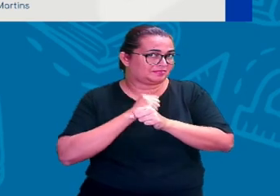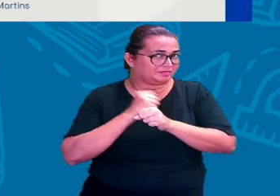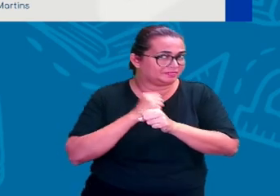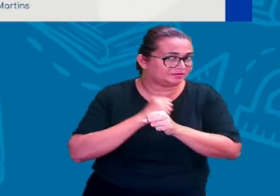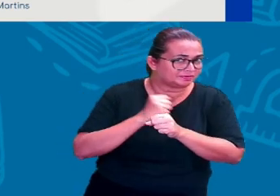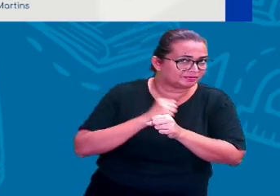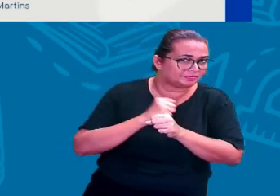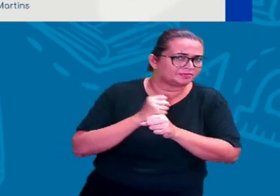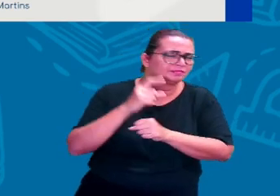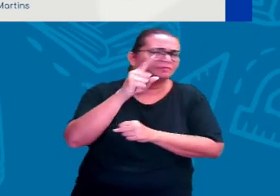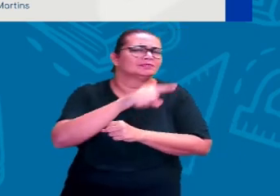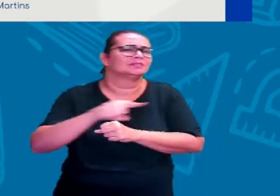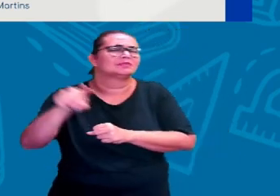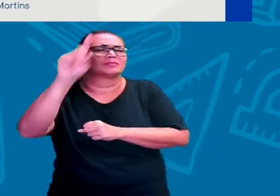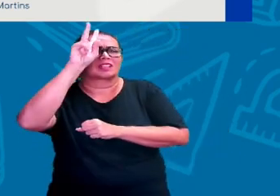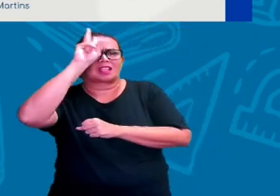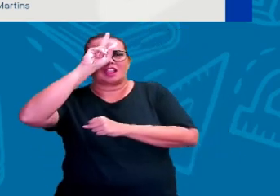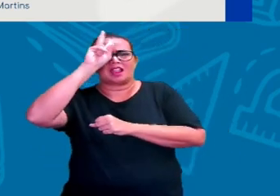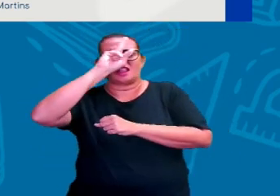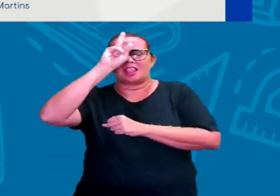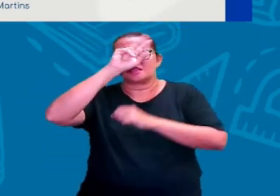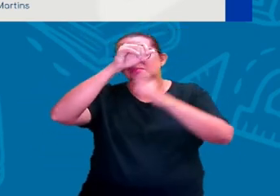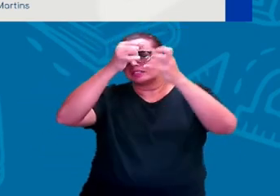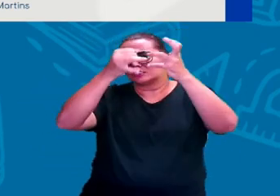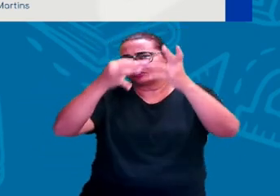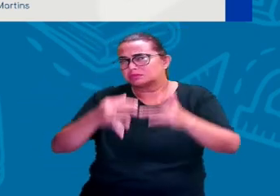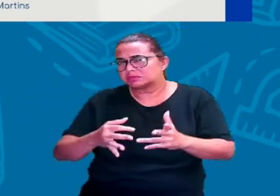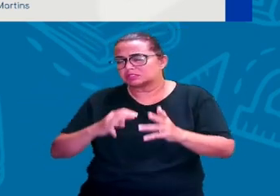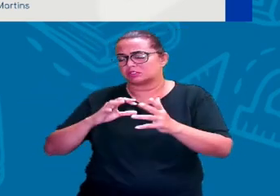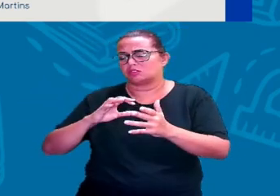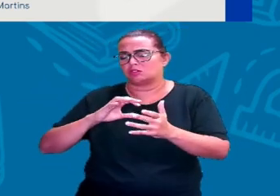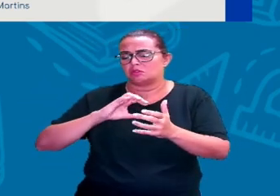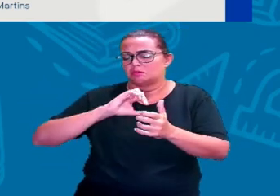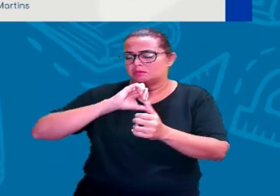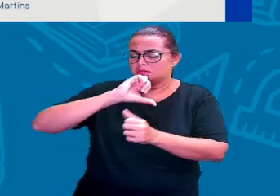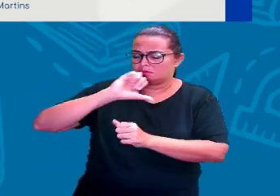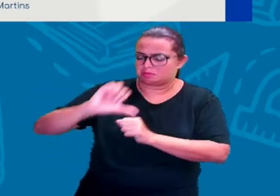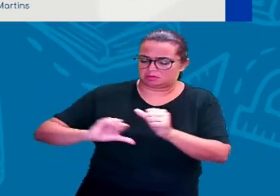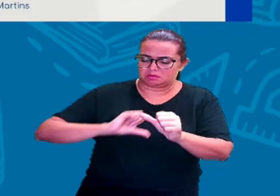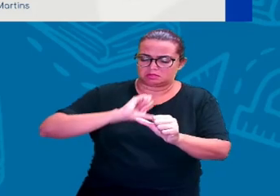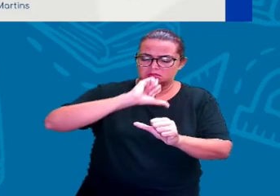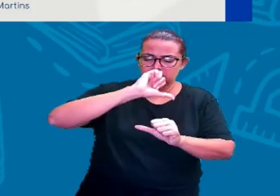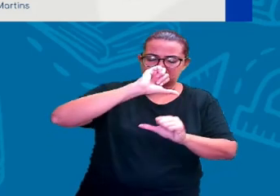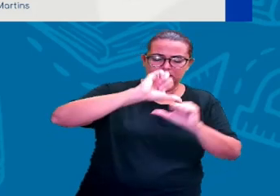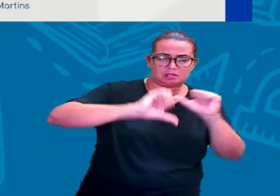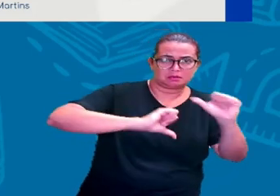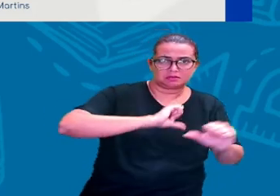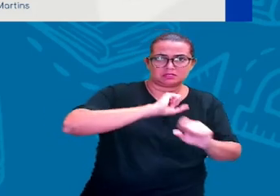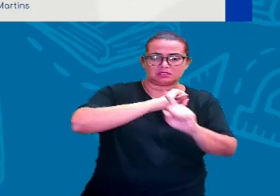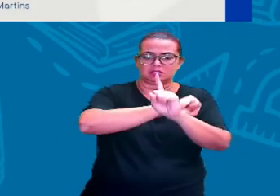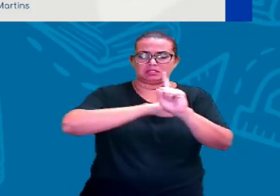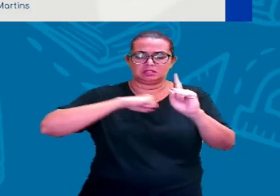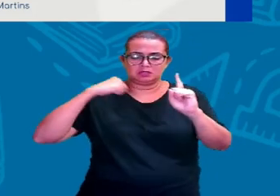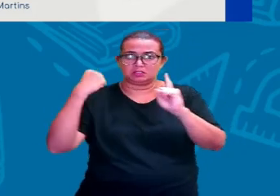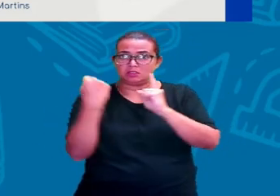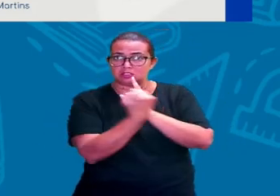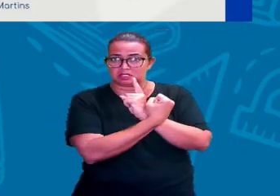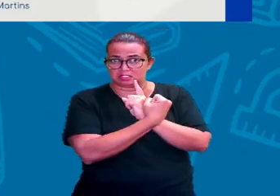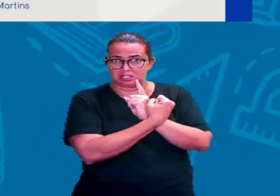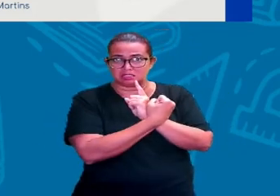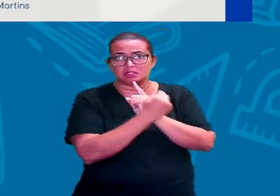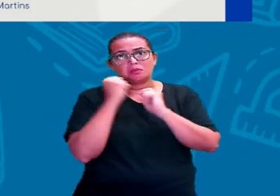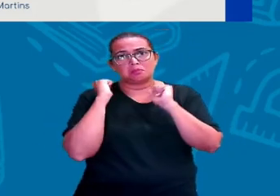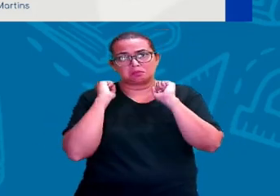mudanças, elas podem acontecer, as mudanças na humanidade, na sociedade, elas podem acontecer em um período curto,